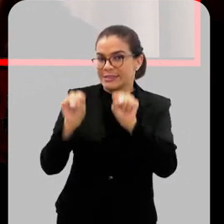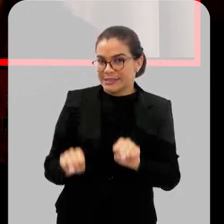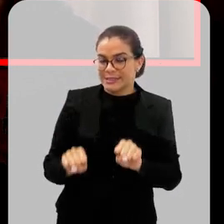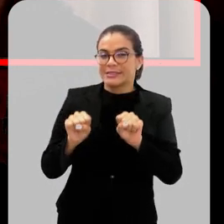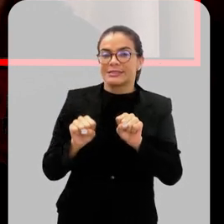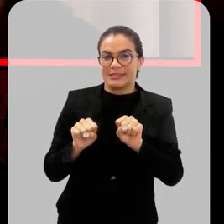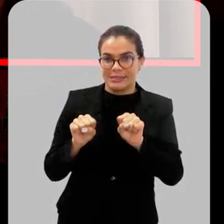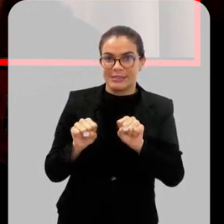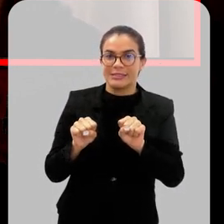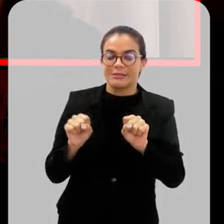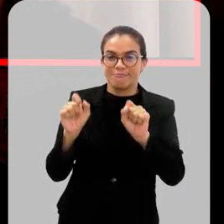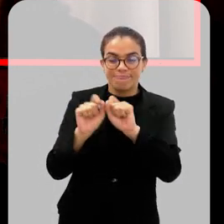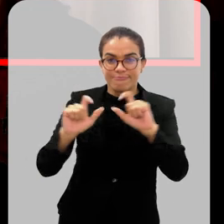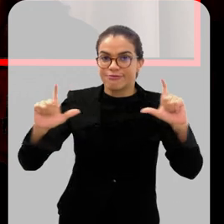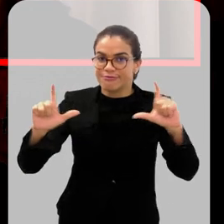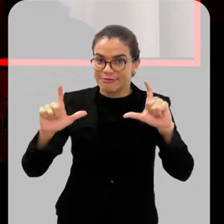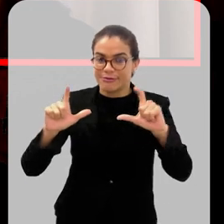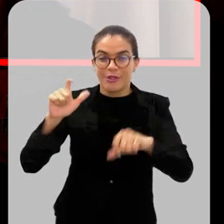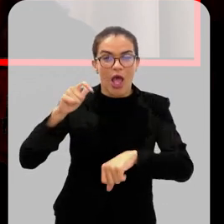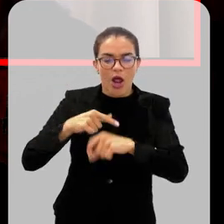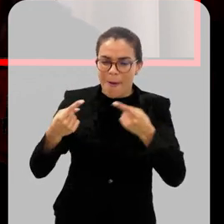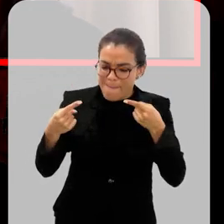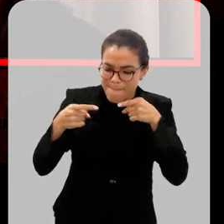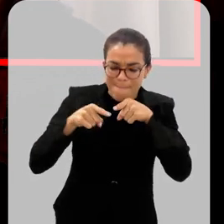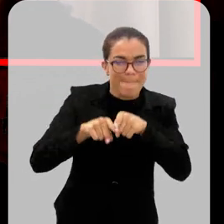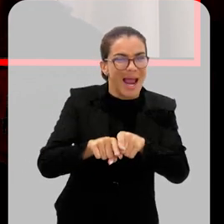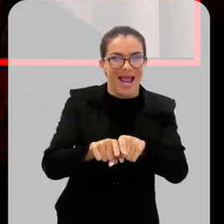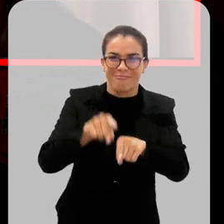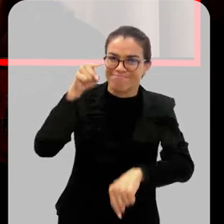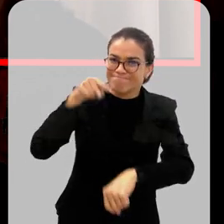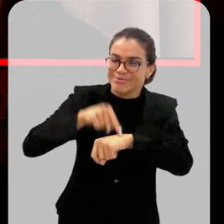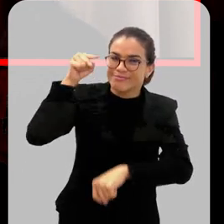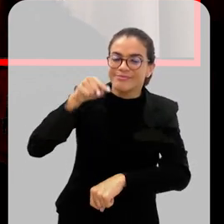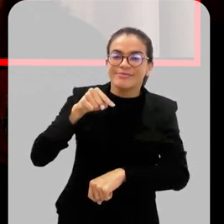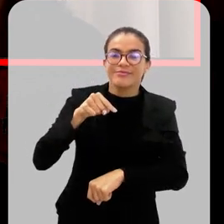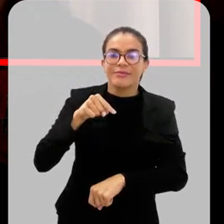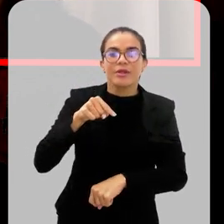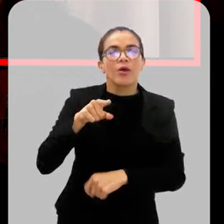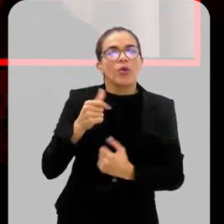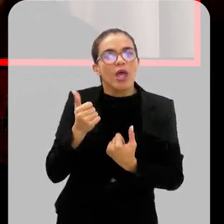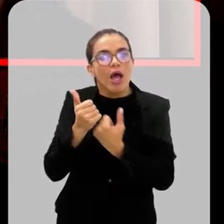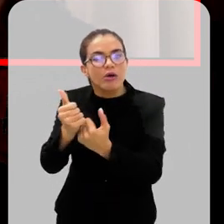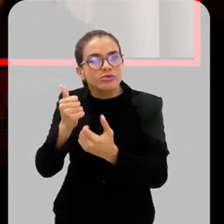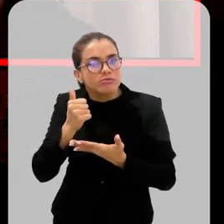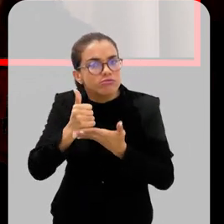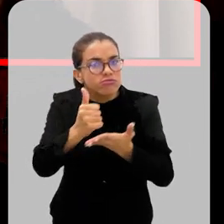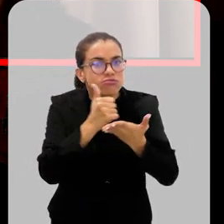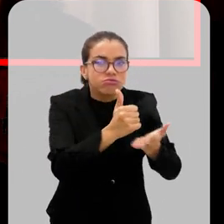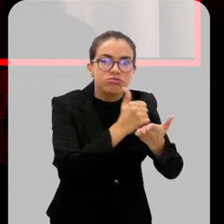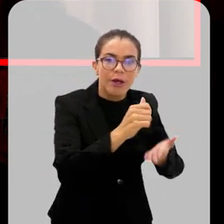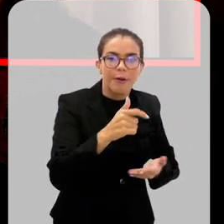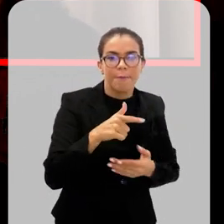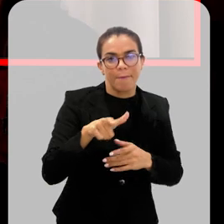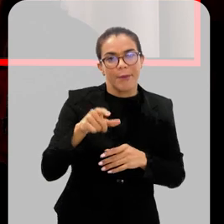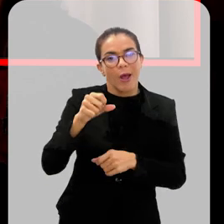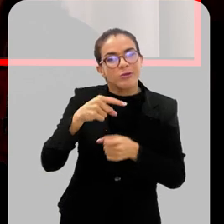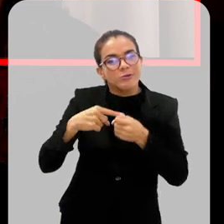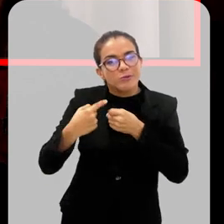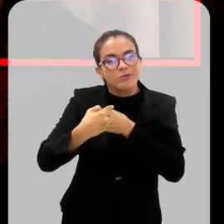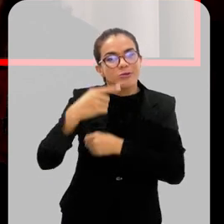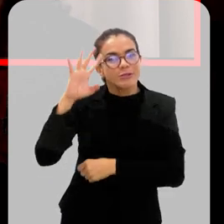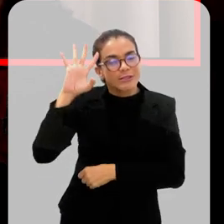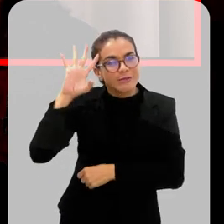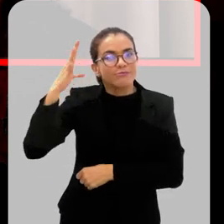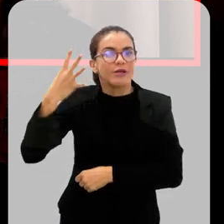sistema de alerta precoce, em tempo quase real, para que seja auxílio para tomada de decisão dentro dos